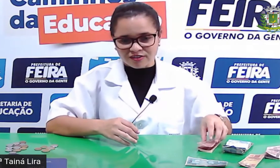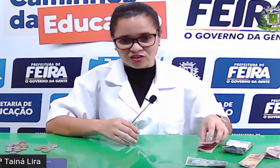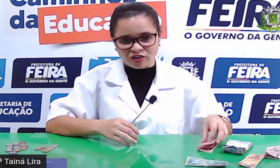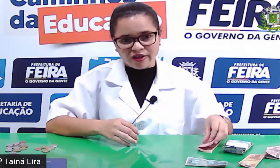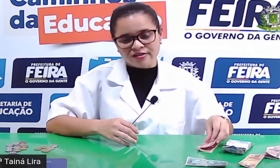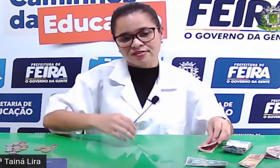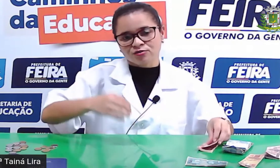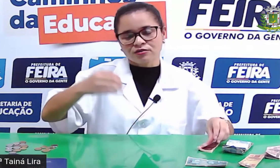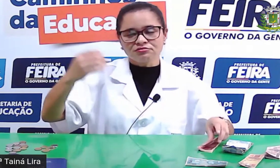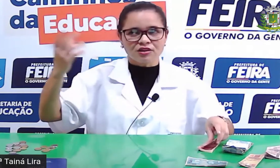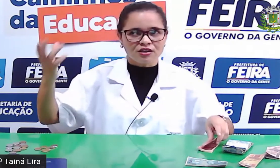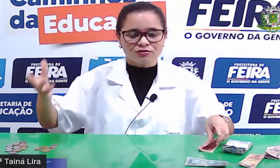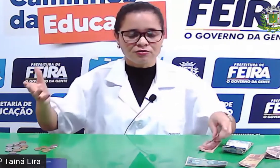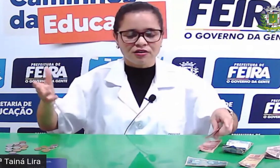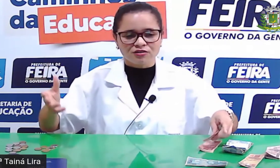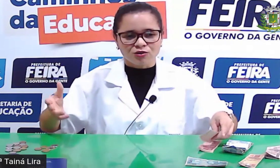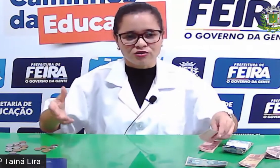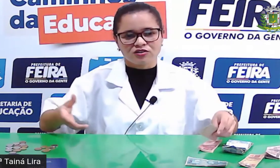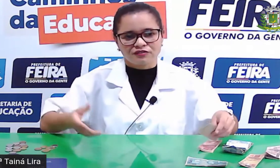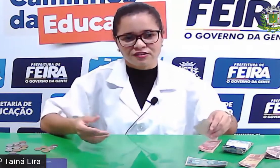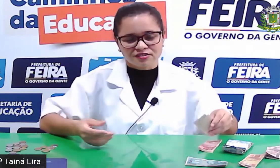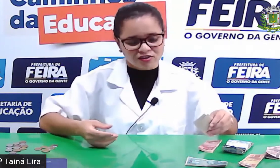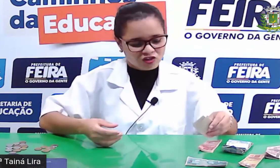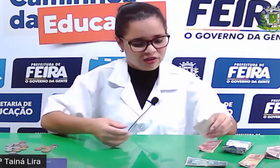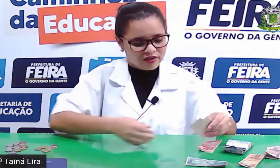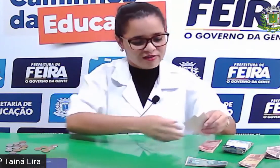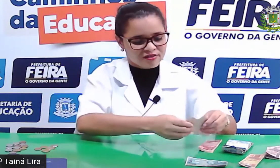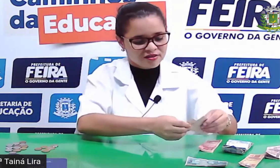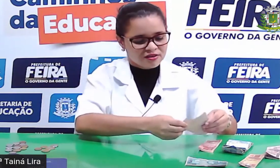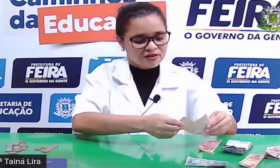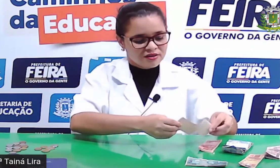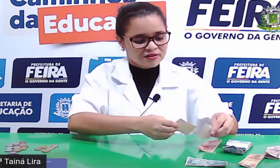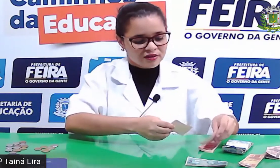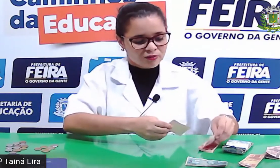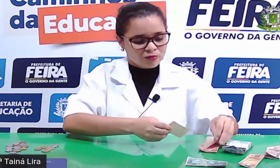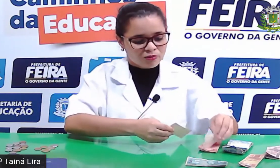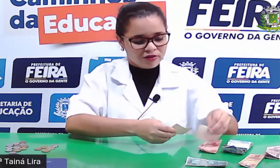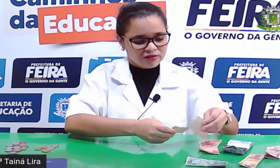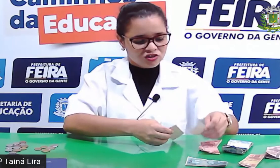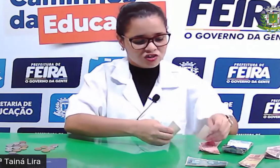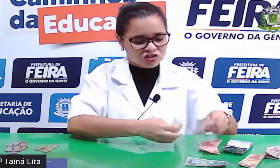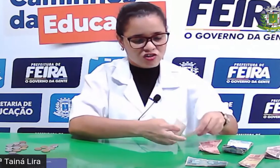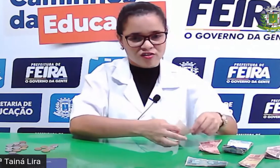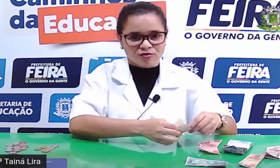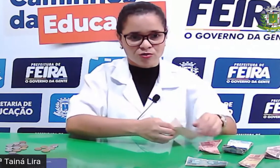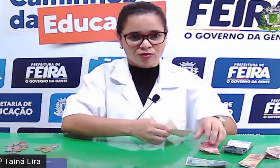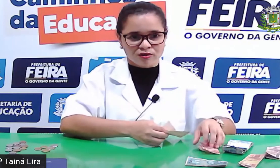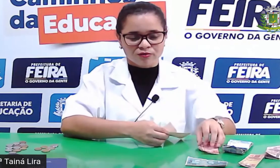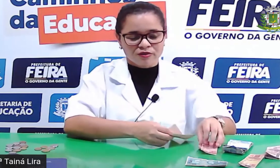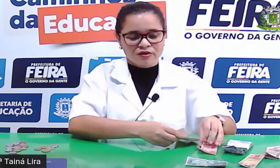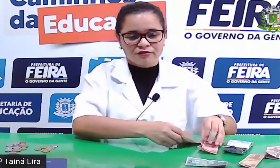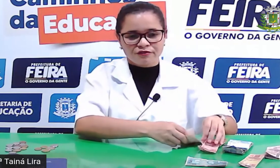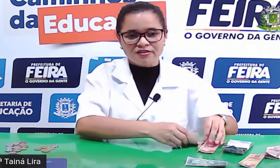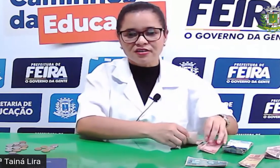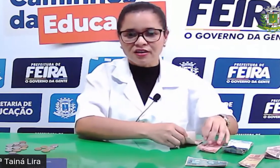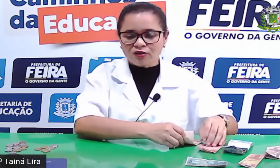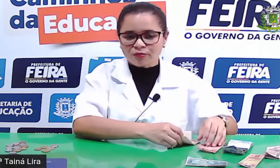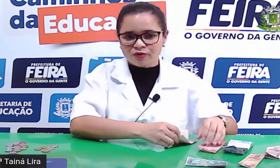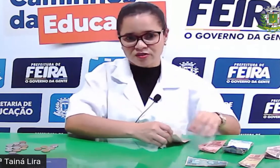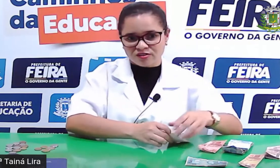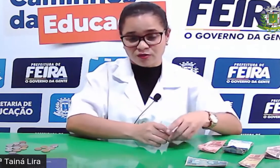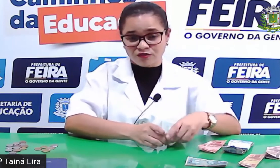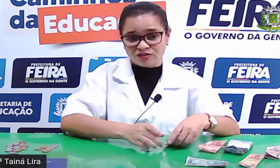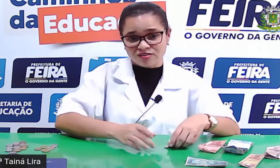vinte e sete reais se eu não tenho uma nota de vinte e sete reais? Então, quando a gente, segundo ano, faz a